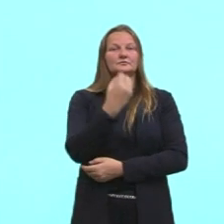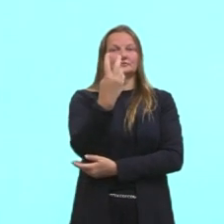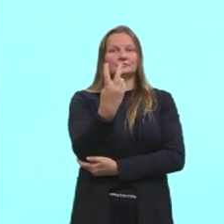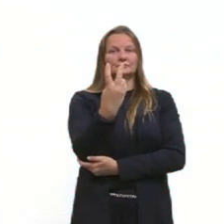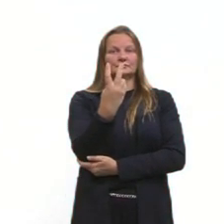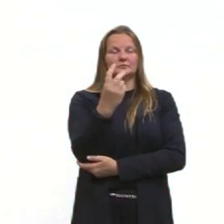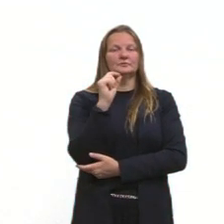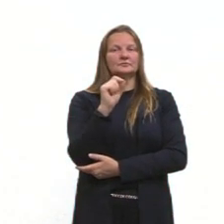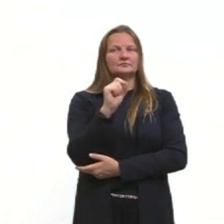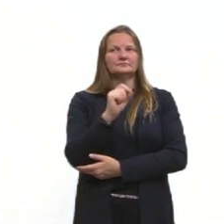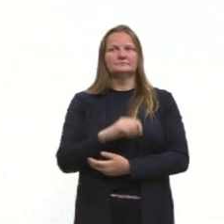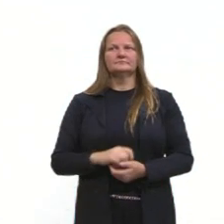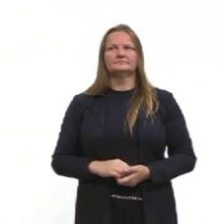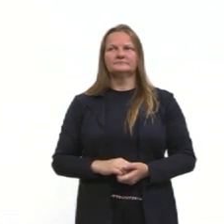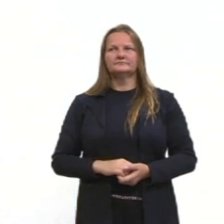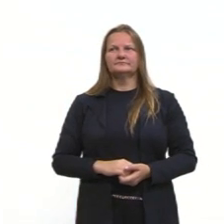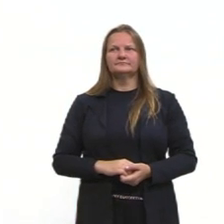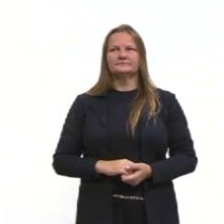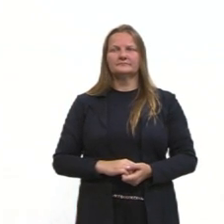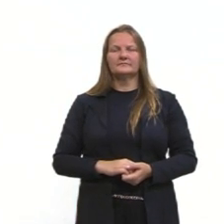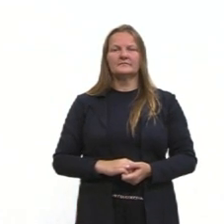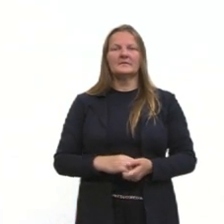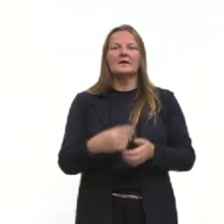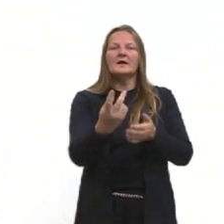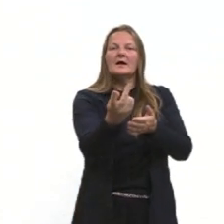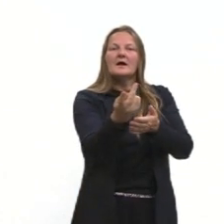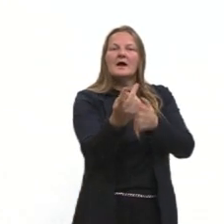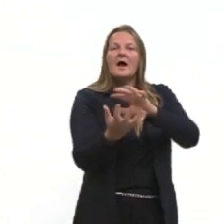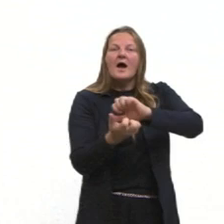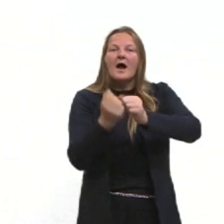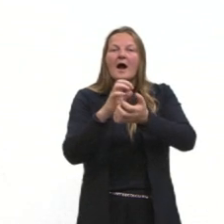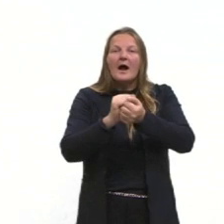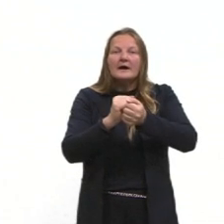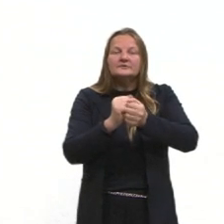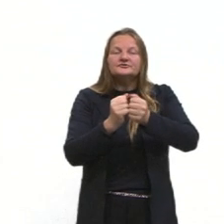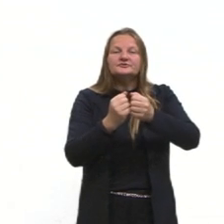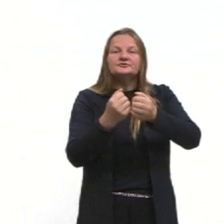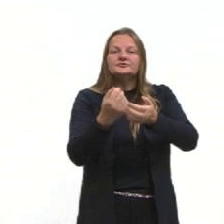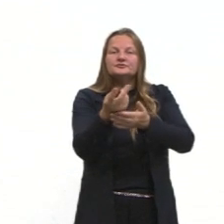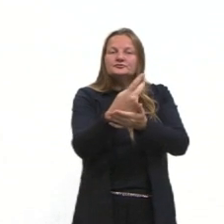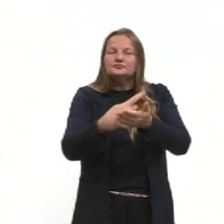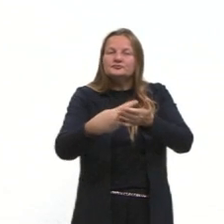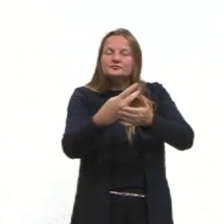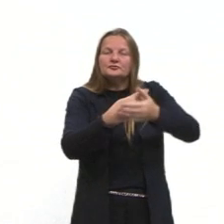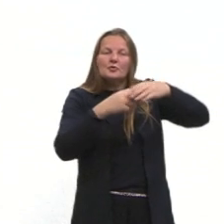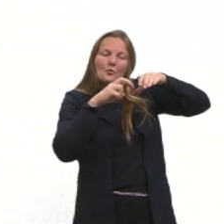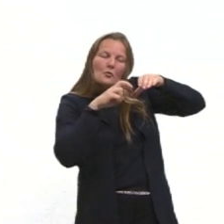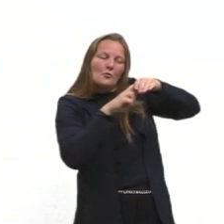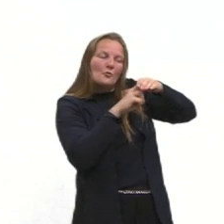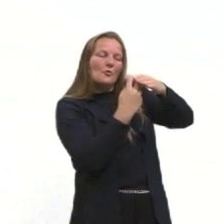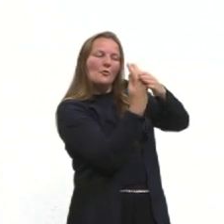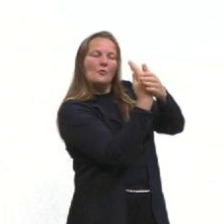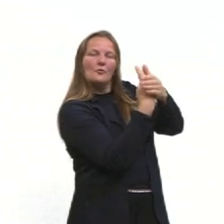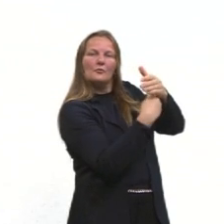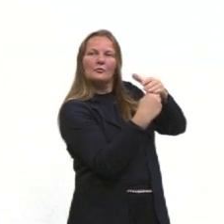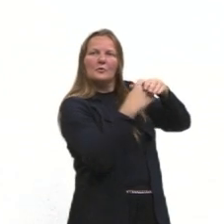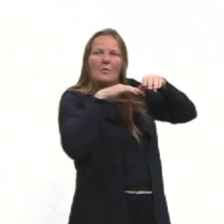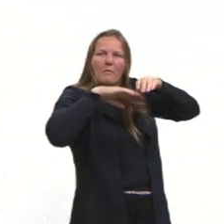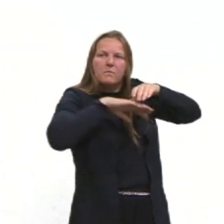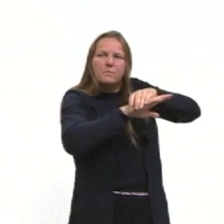pensando nessa questão cronológica, nós falamos, gente, sobre a arte rupestre. Eu lembro que nessa aula eu trouxe para vocês